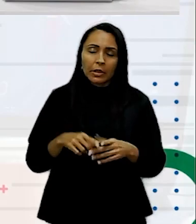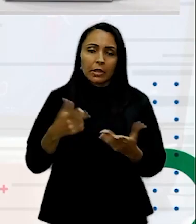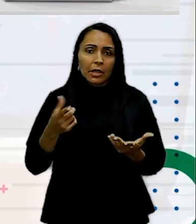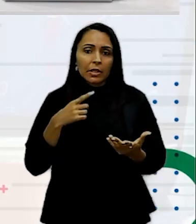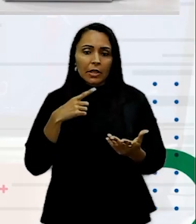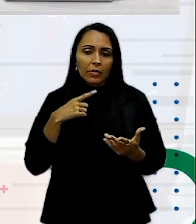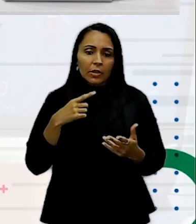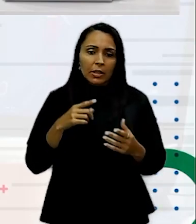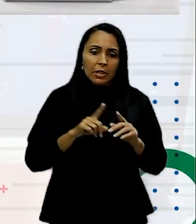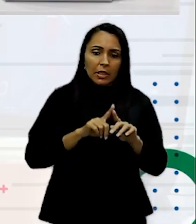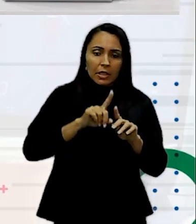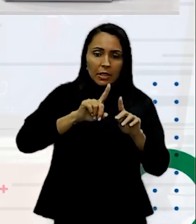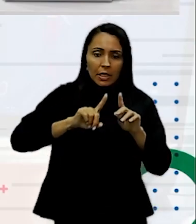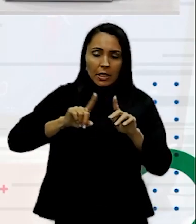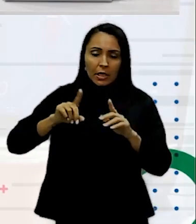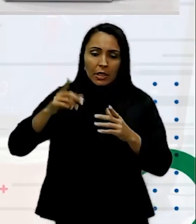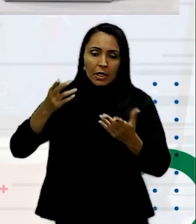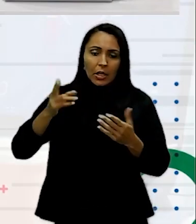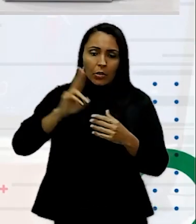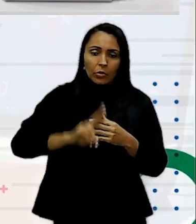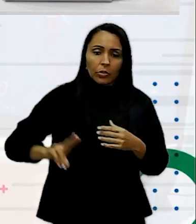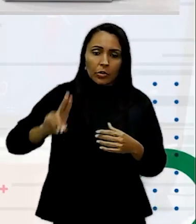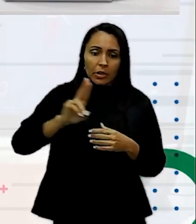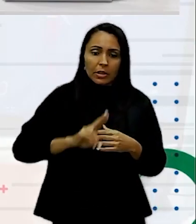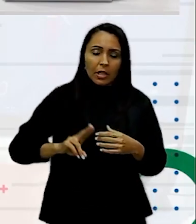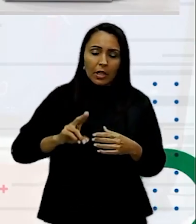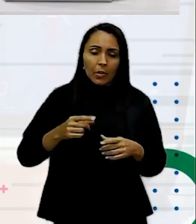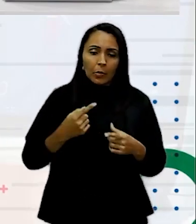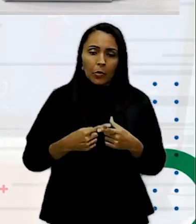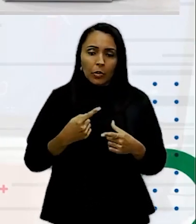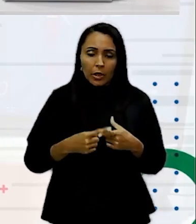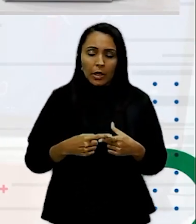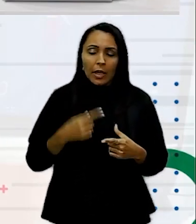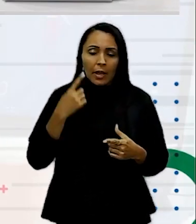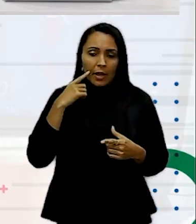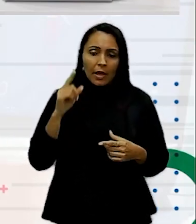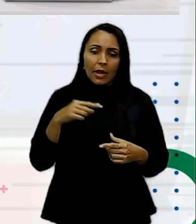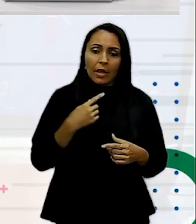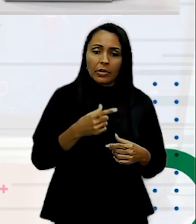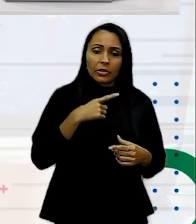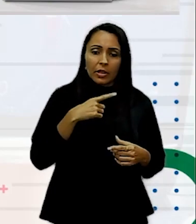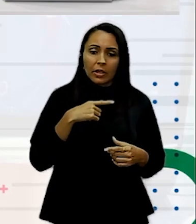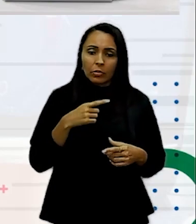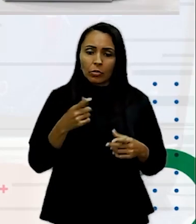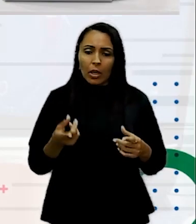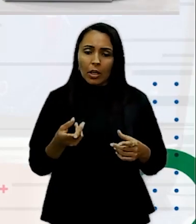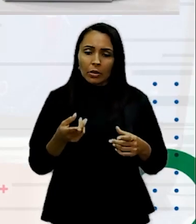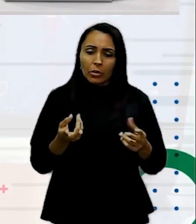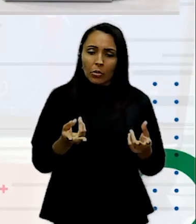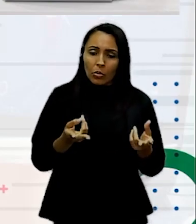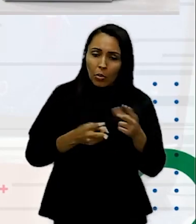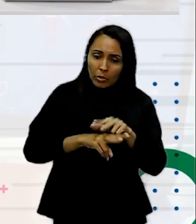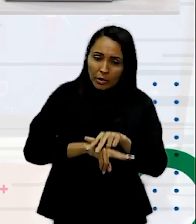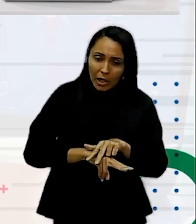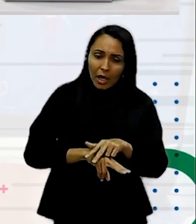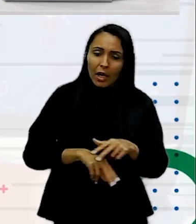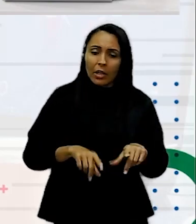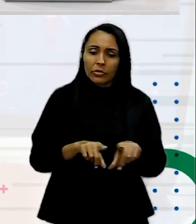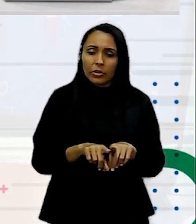hierarquia Faz sentido Utilizar essa paleta Porque elas tem Um contraste Faz parte Da mesma